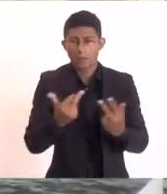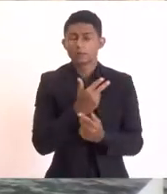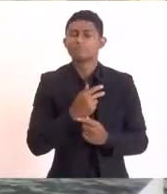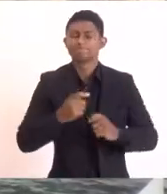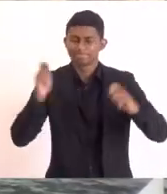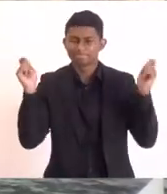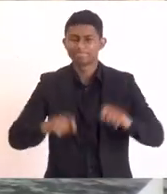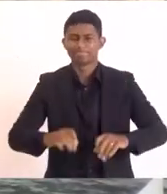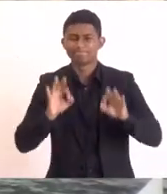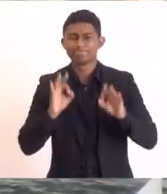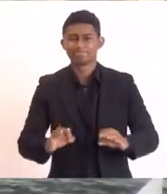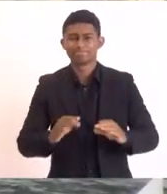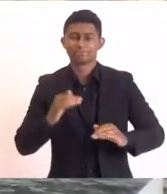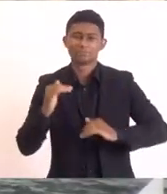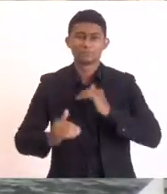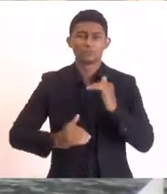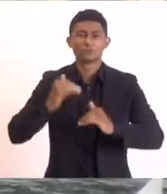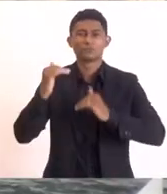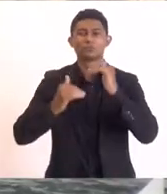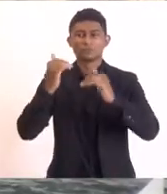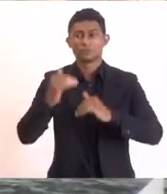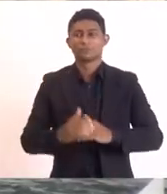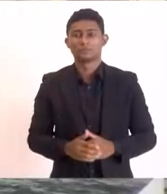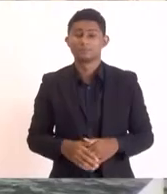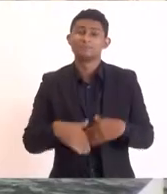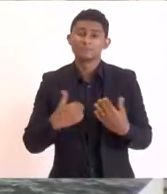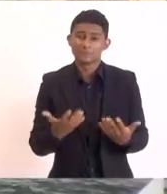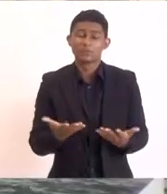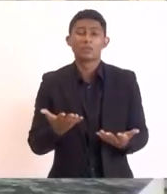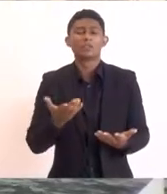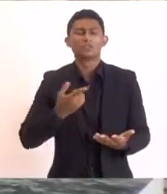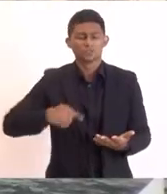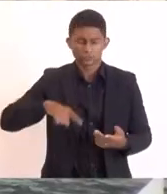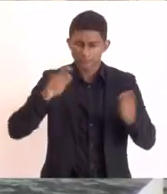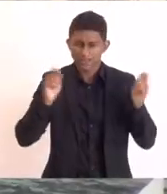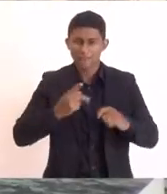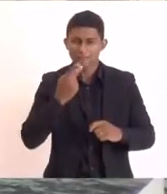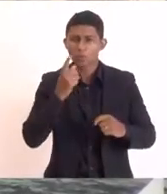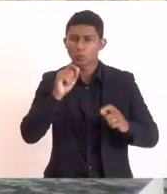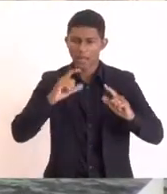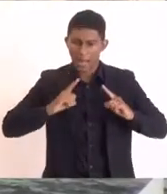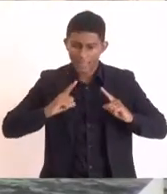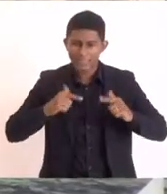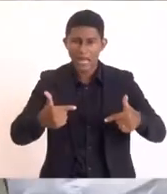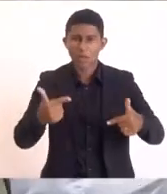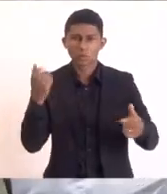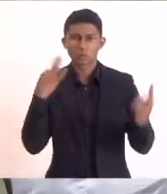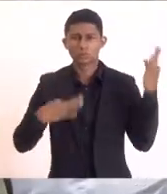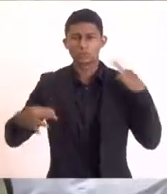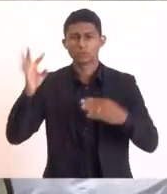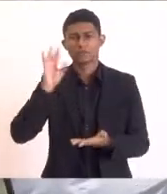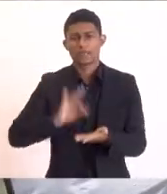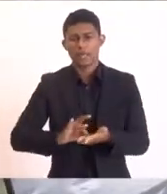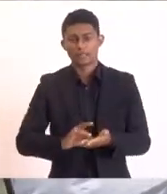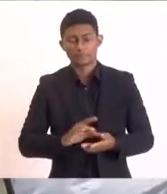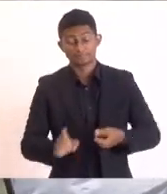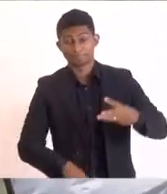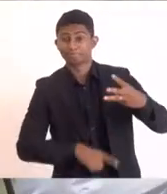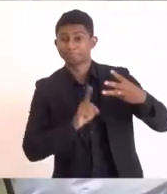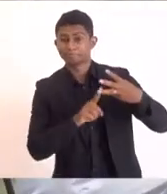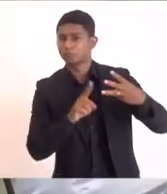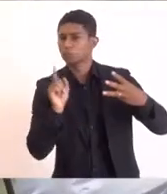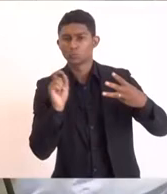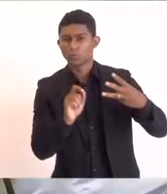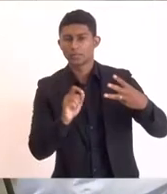conseguir evoluir muito mais. aí, sim, a gente pode dizer que estamos fazendo turismo de verdade. Outra questão também,